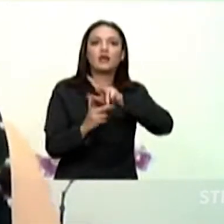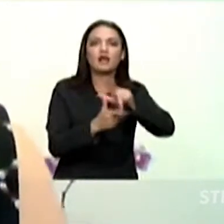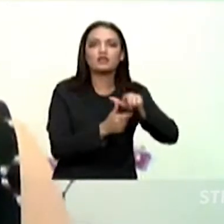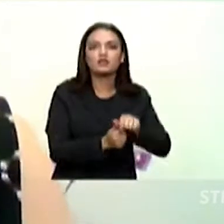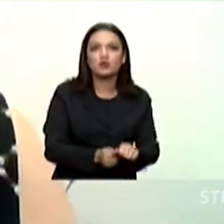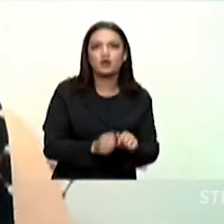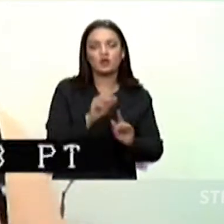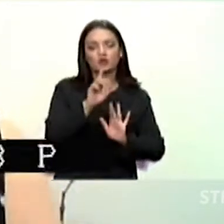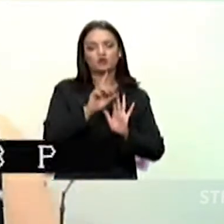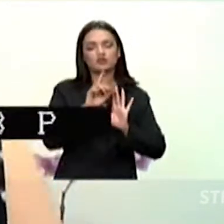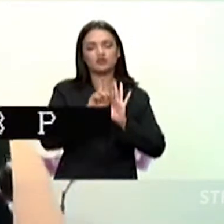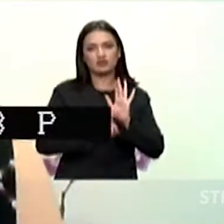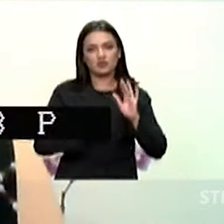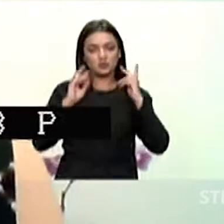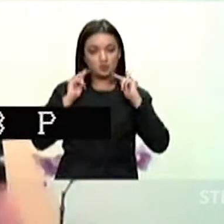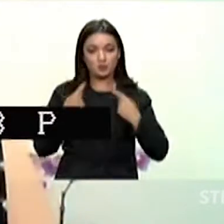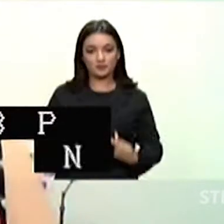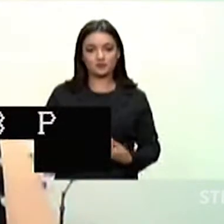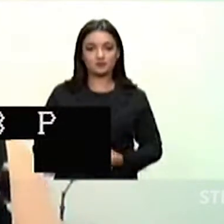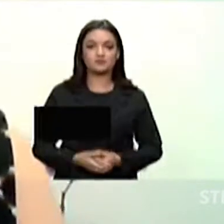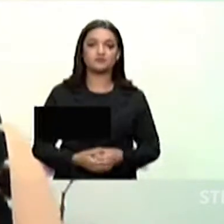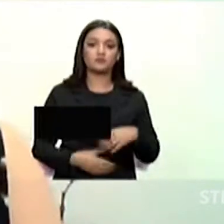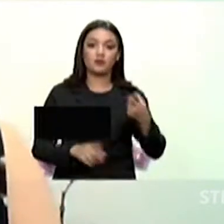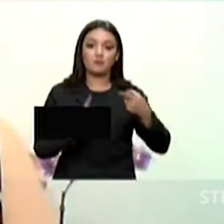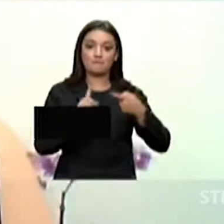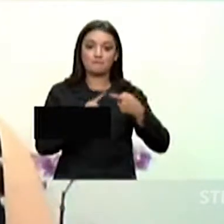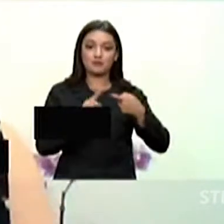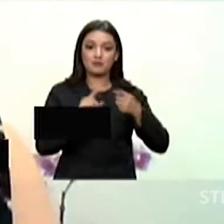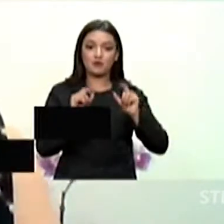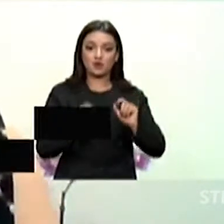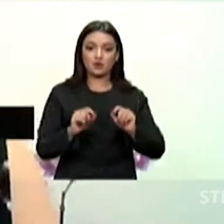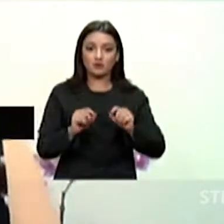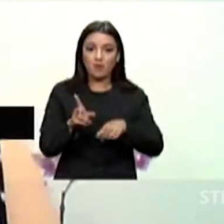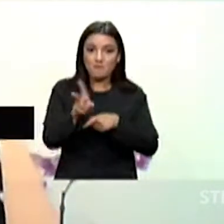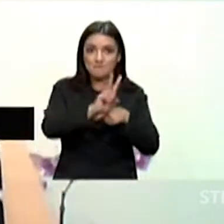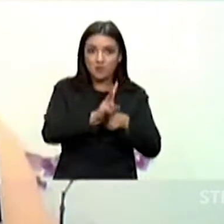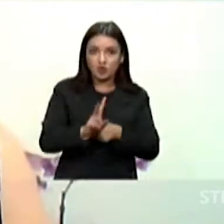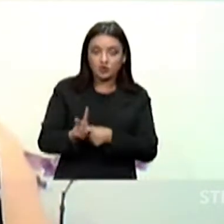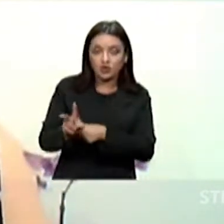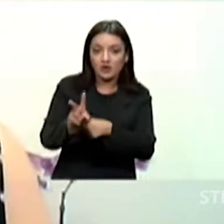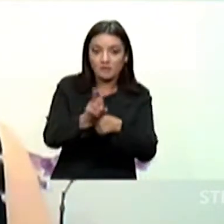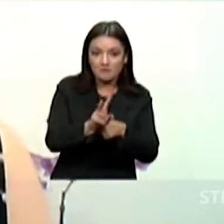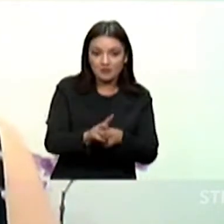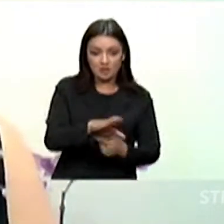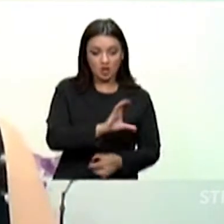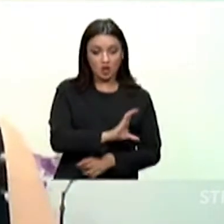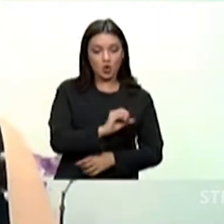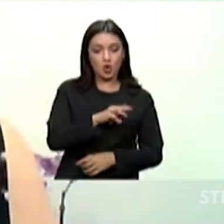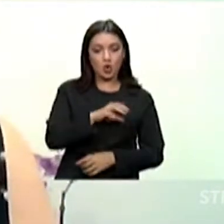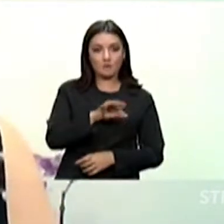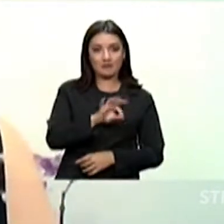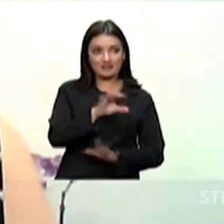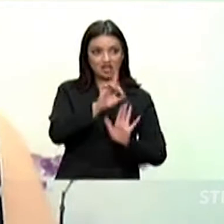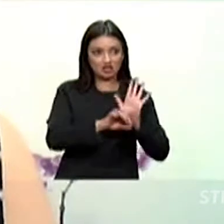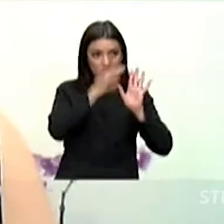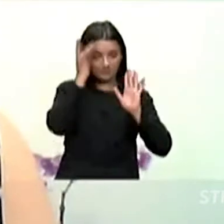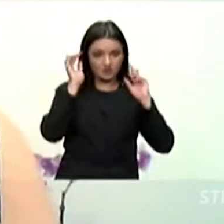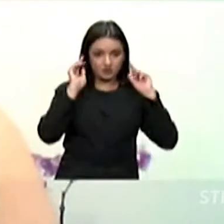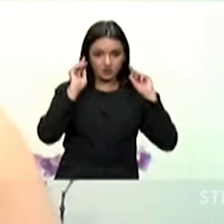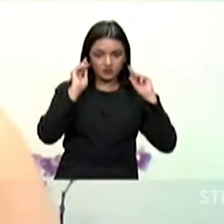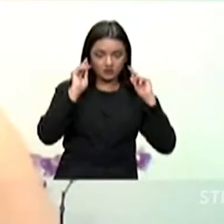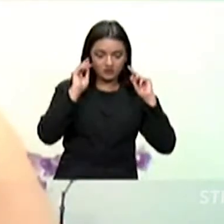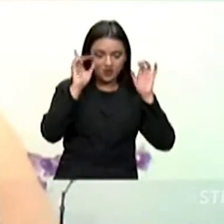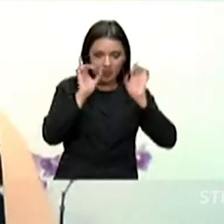seguintes. Primeiro ponto. O percurso do monitoramento internacional do Brasil pelo Comitê sobre os Direitos da Pessoa com Deficiência da Organização das Nações